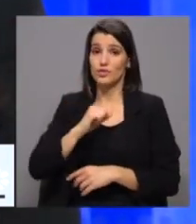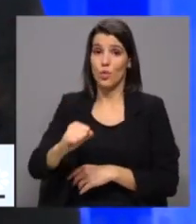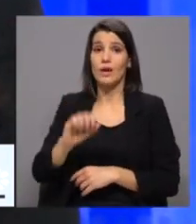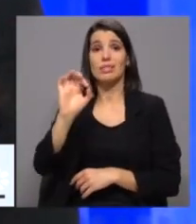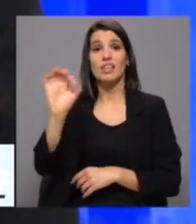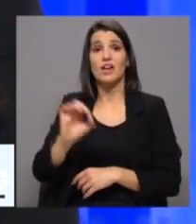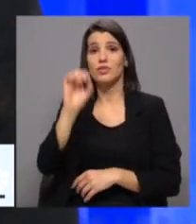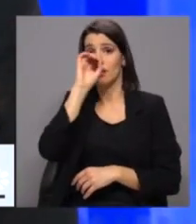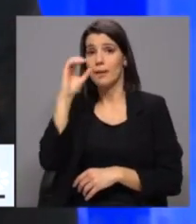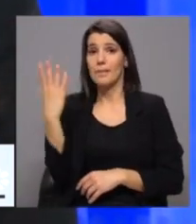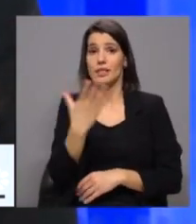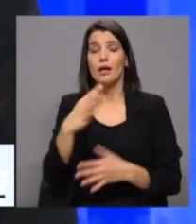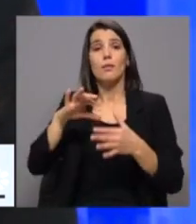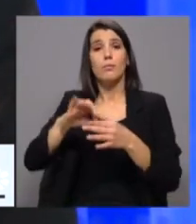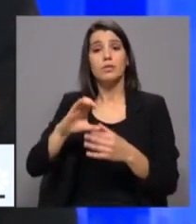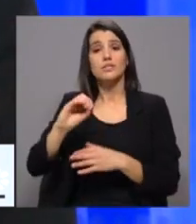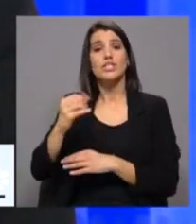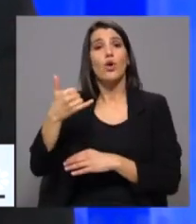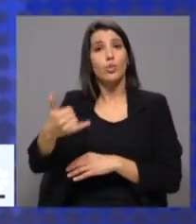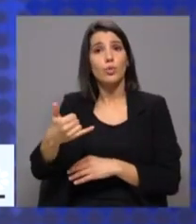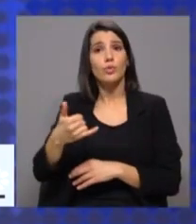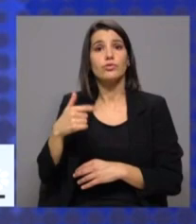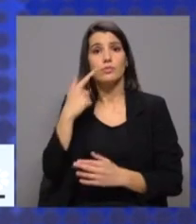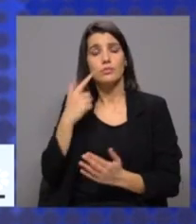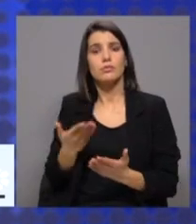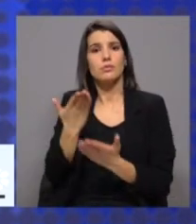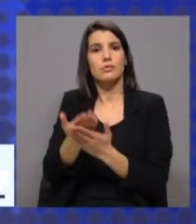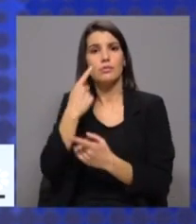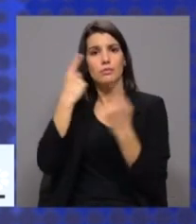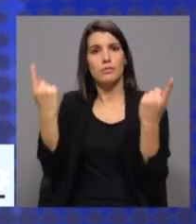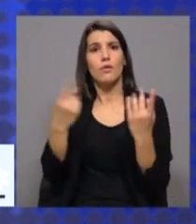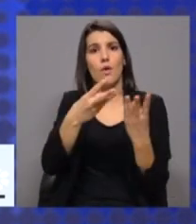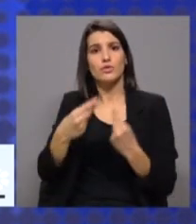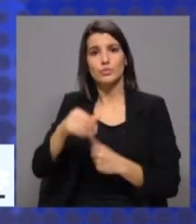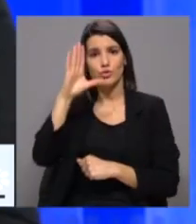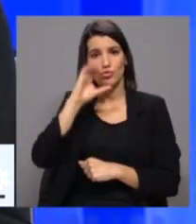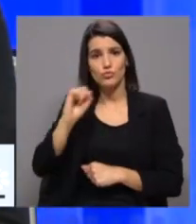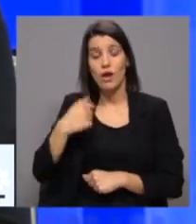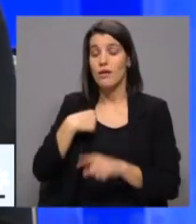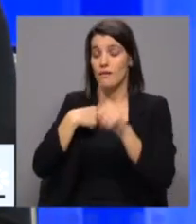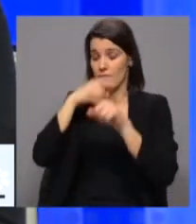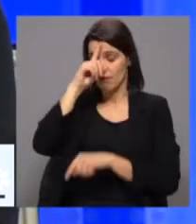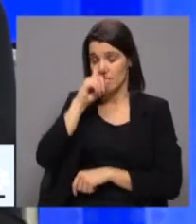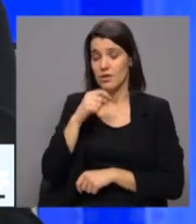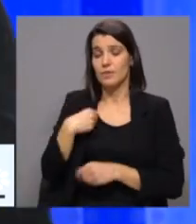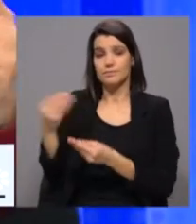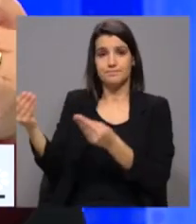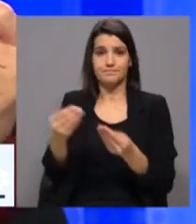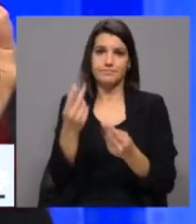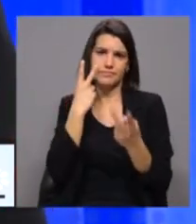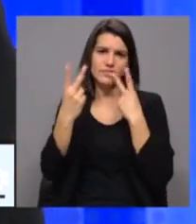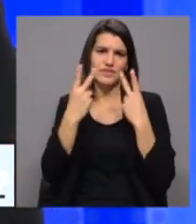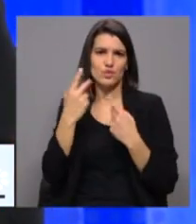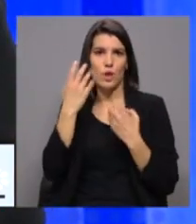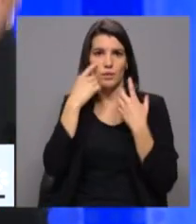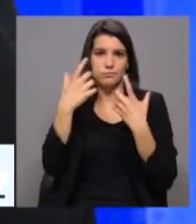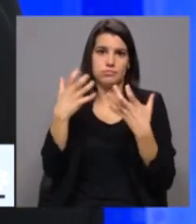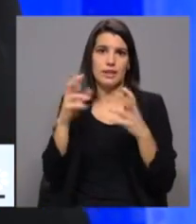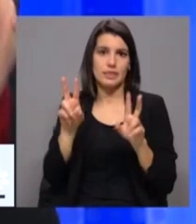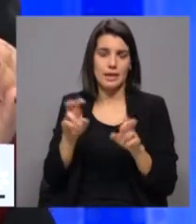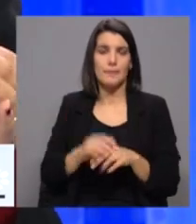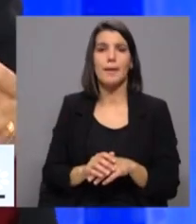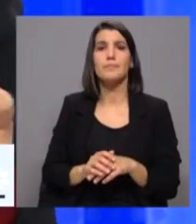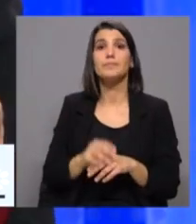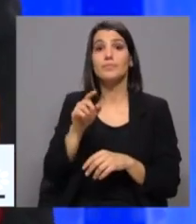ambiental sobre o carbono que o PAN apresentou em sede do Orçamento do Estado. E eu recordo, e trago aqui, porque é muito visual esta matéria, a